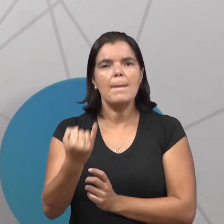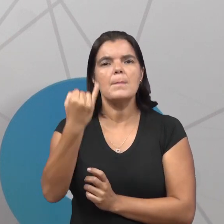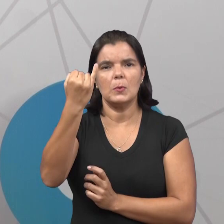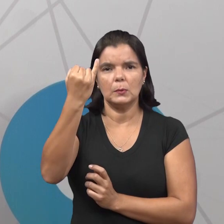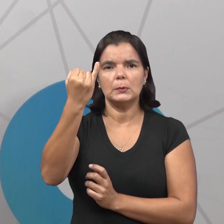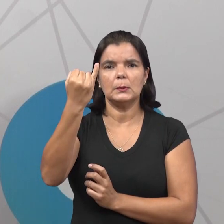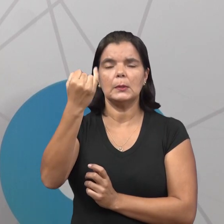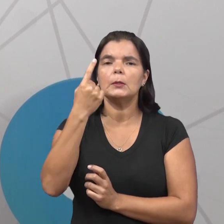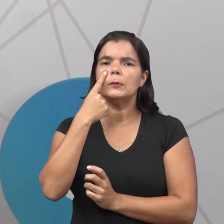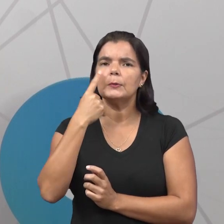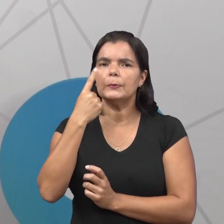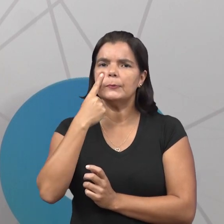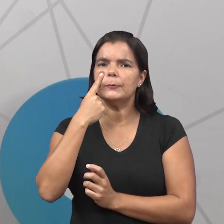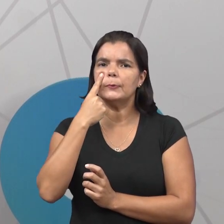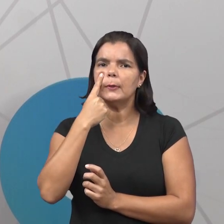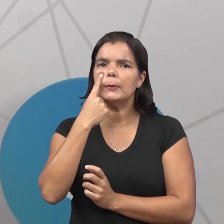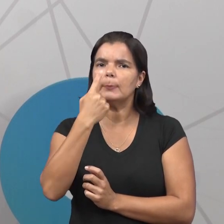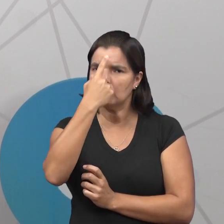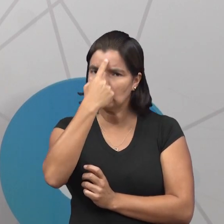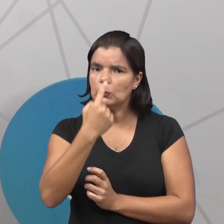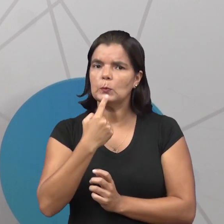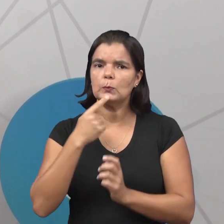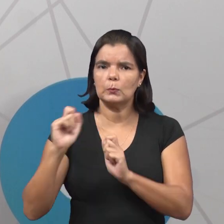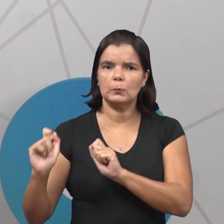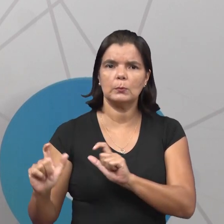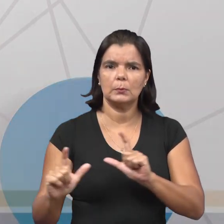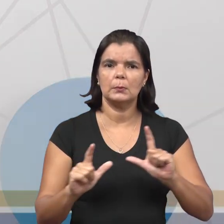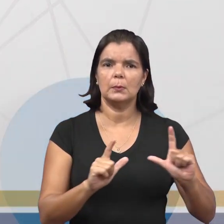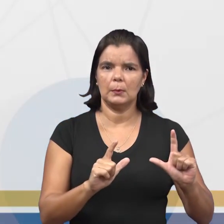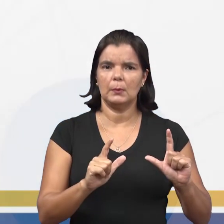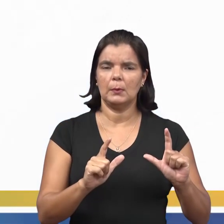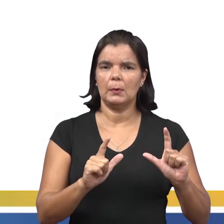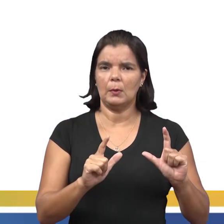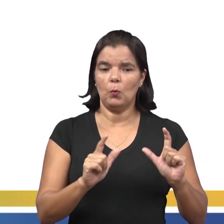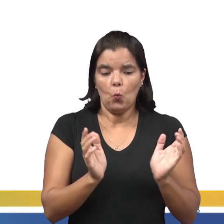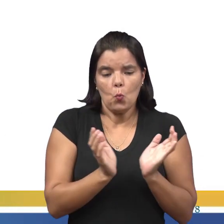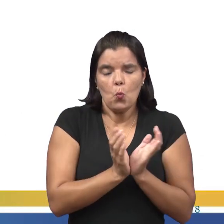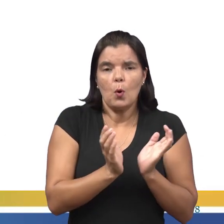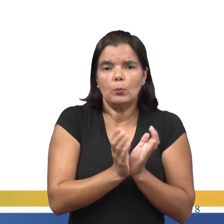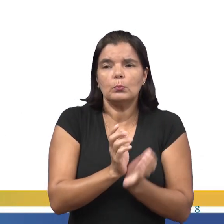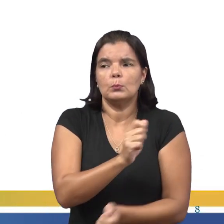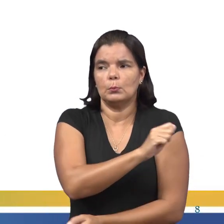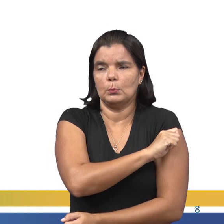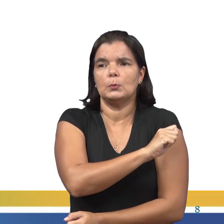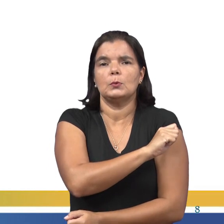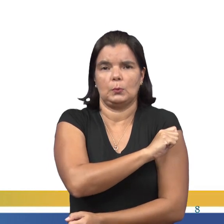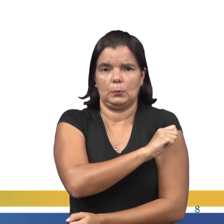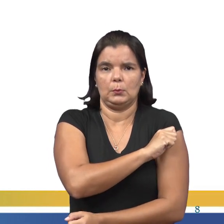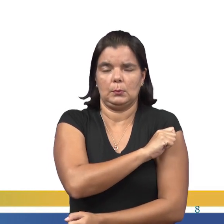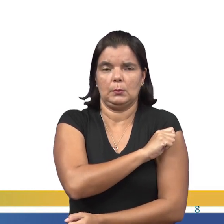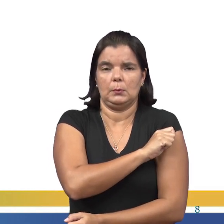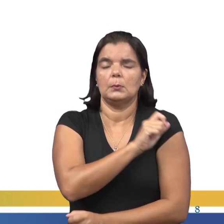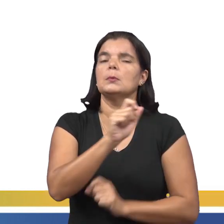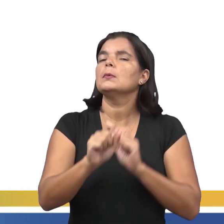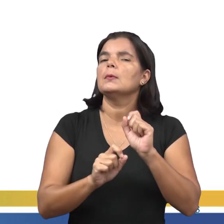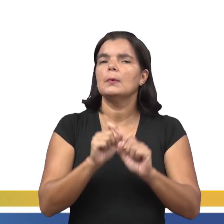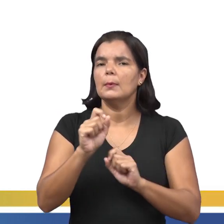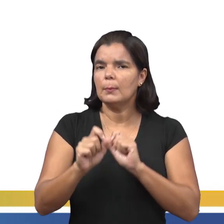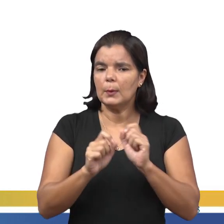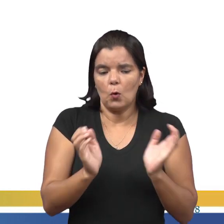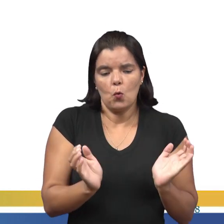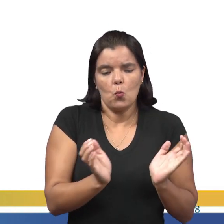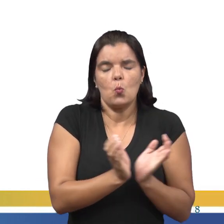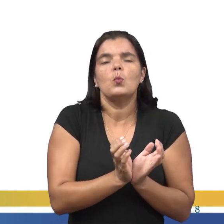exercício aqui. E na tela você visualiza aí uma turma de alunos. Vamos considerar que seja uma